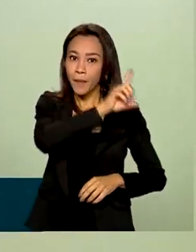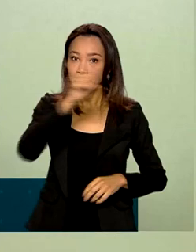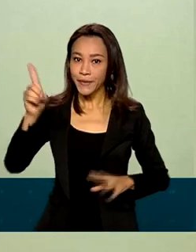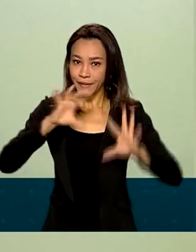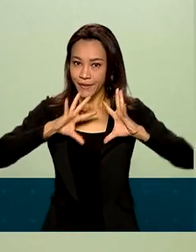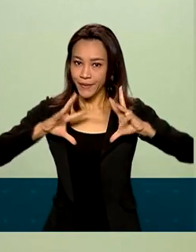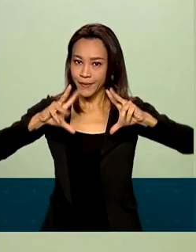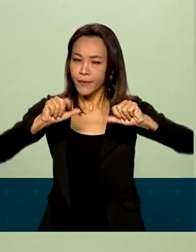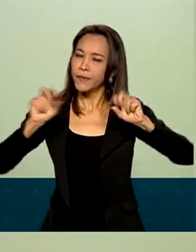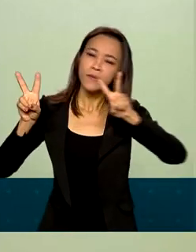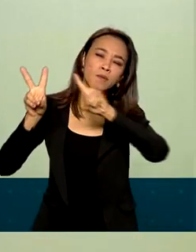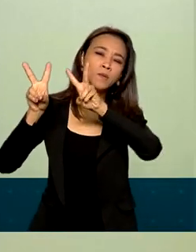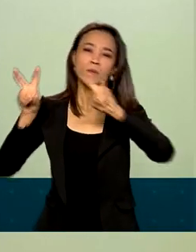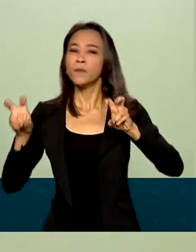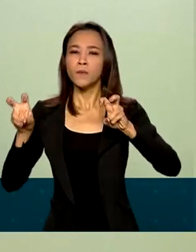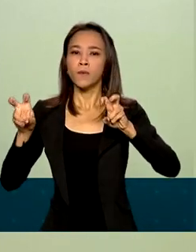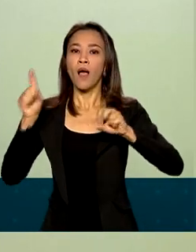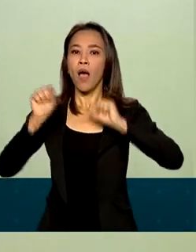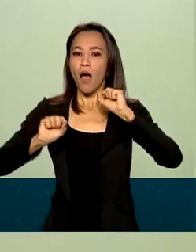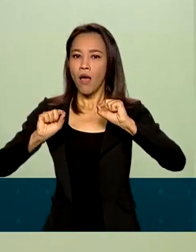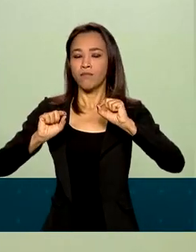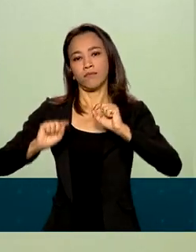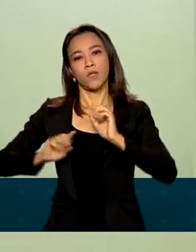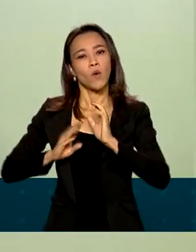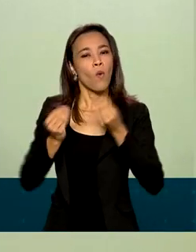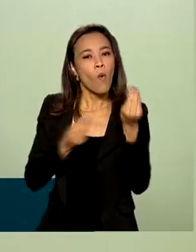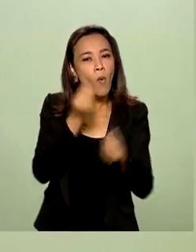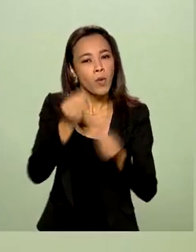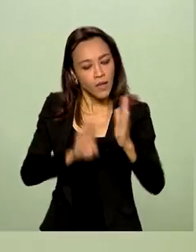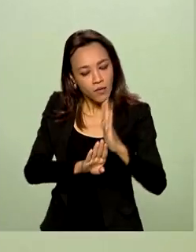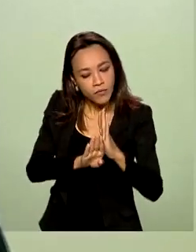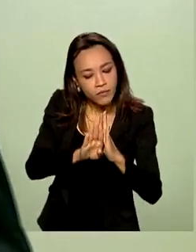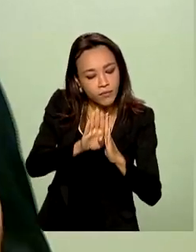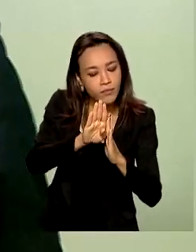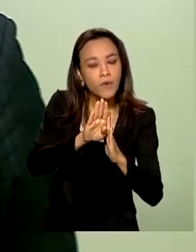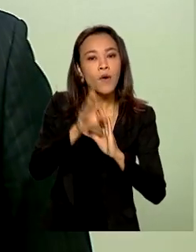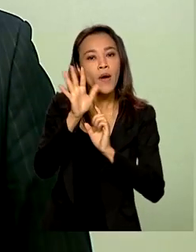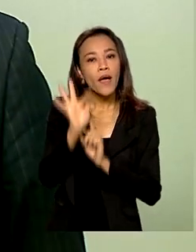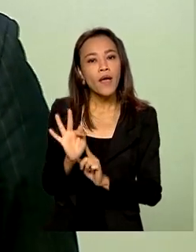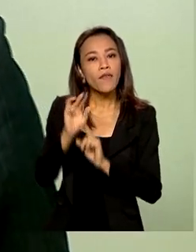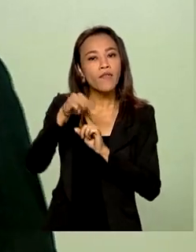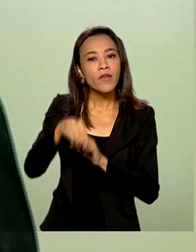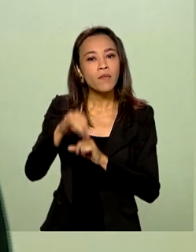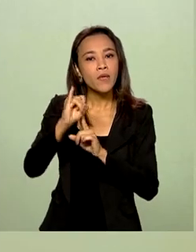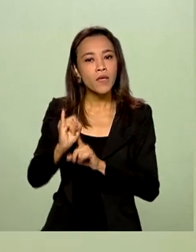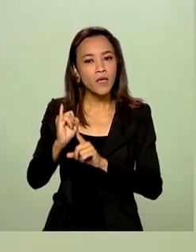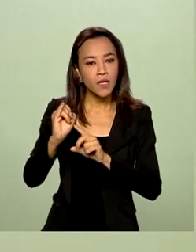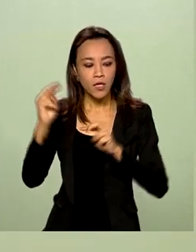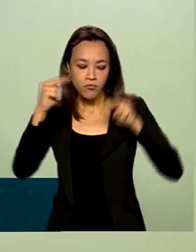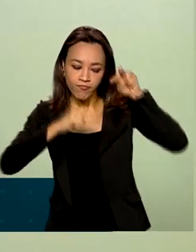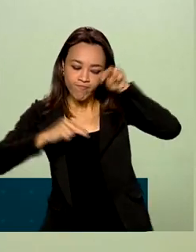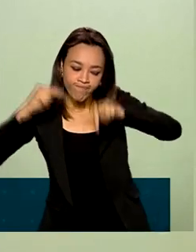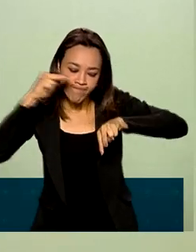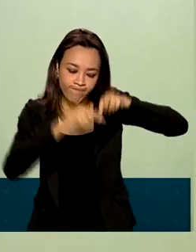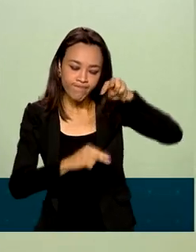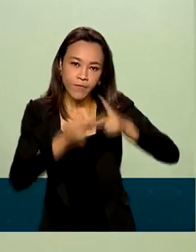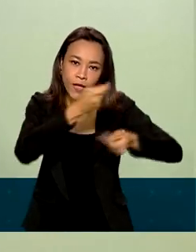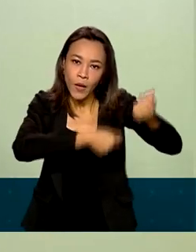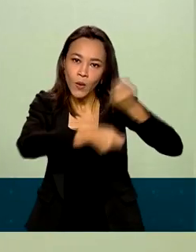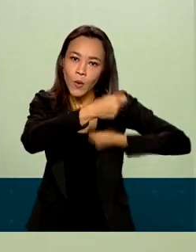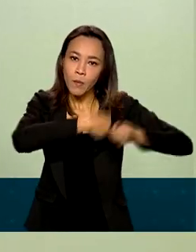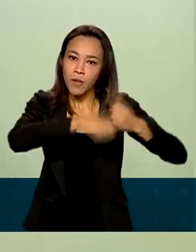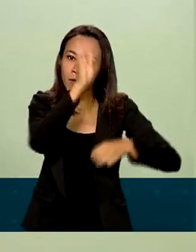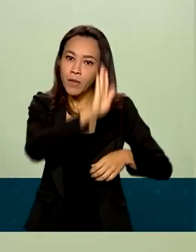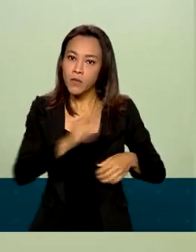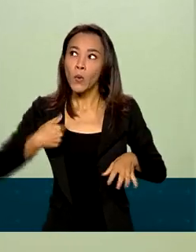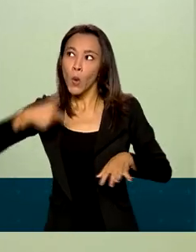O nosso tema de hoje são as projeções do Fundo Monetário Internacional sobre a economia brasileira. Ontem foi divulgada a nova